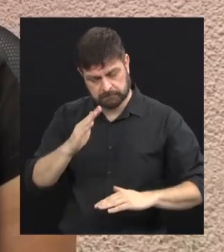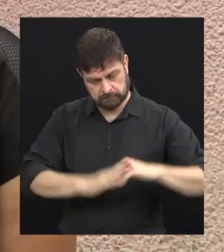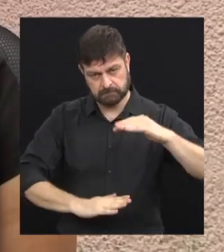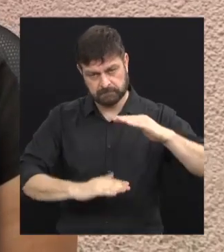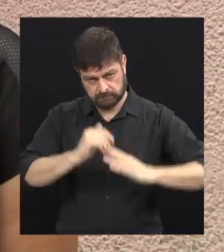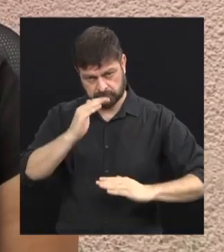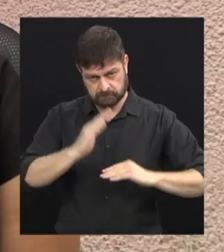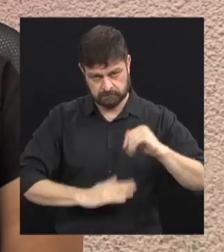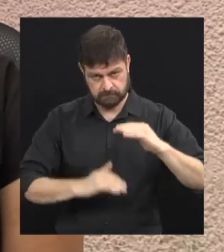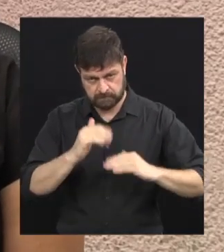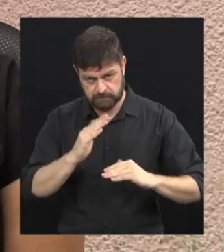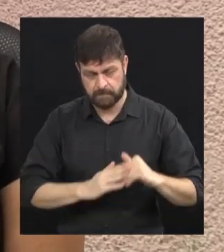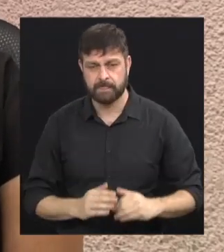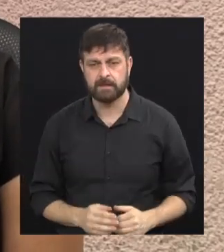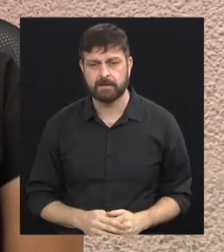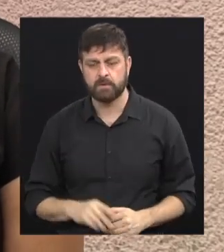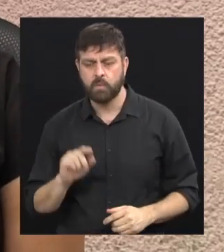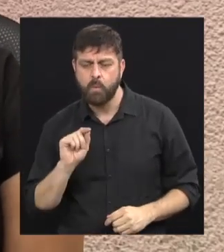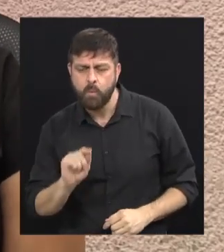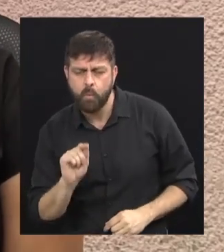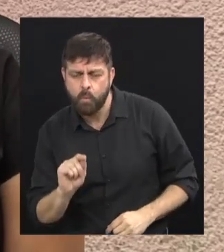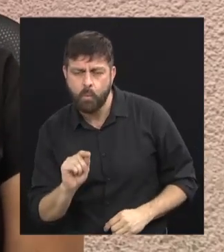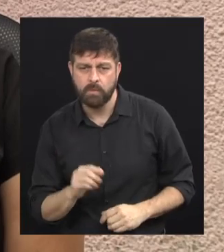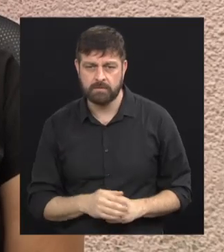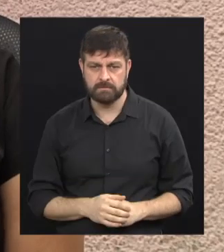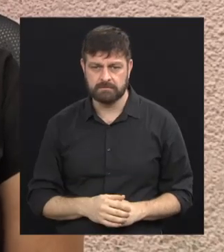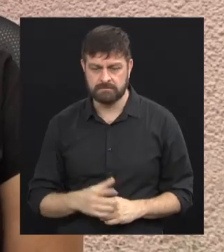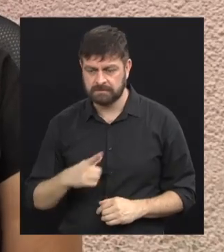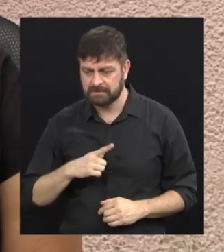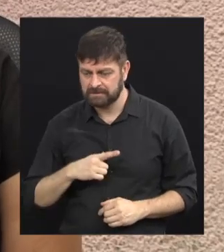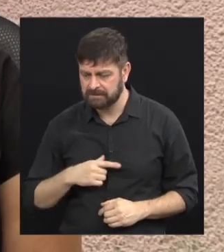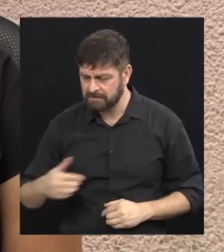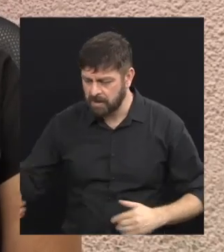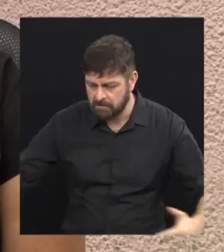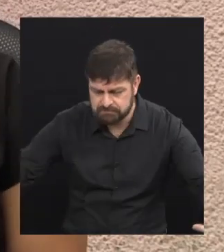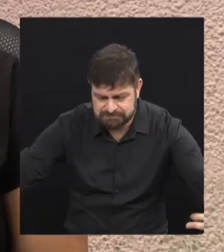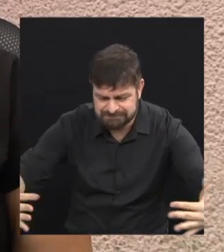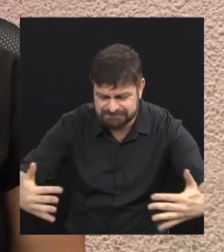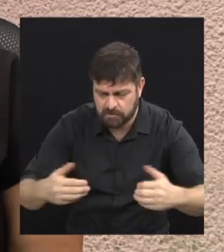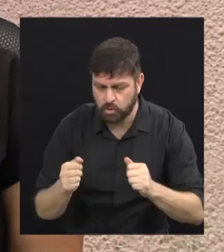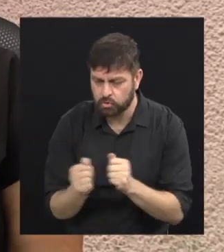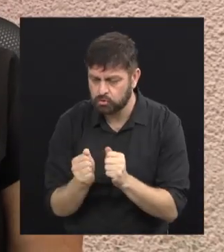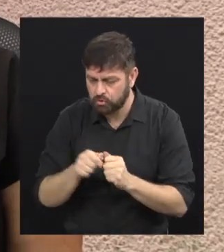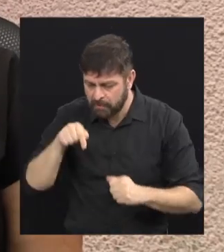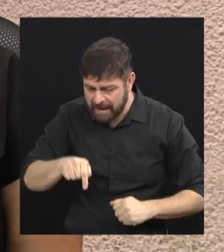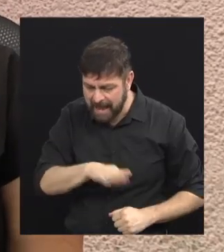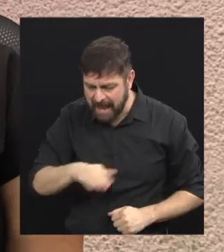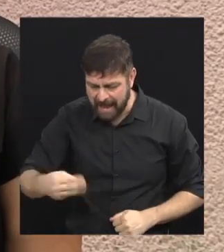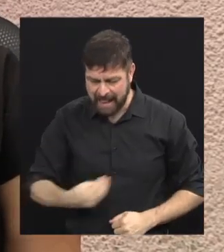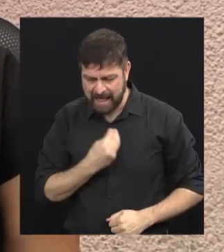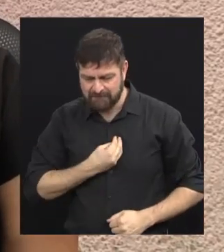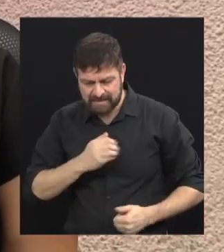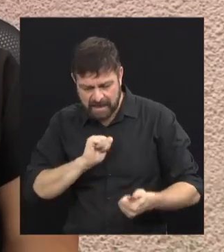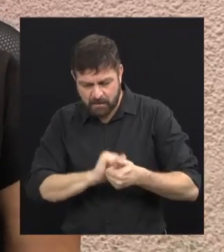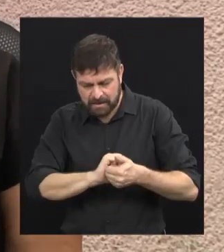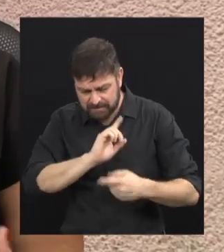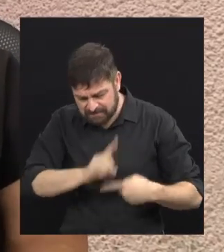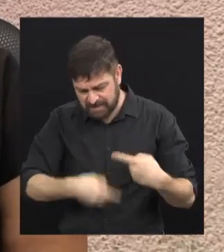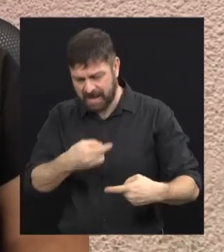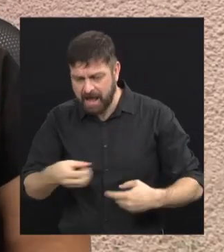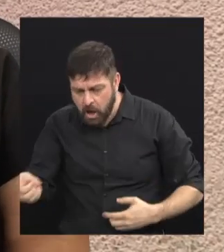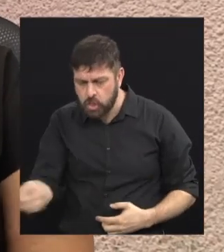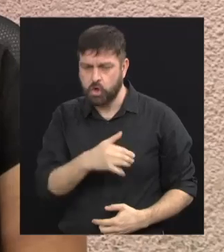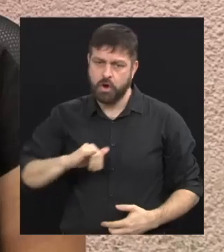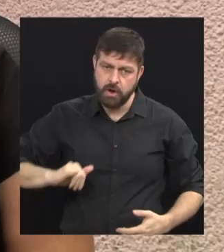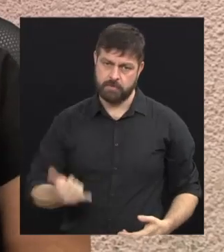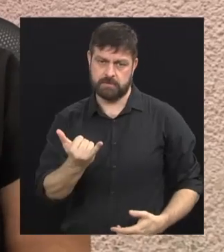propriamente dito aqui, é para tê-las com a gente, para elas poderem ter novas oportunidades. Porque eu acho que a gente